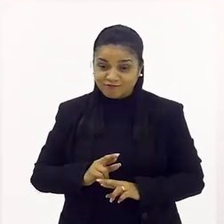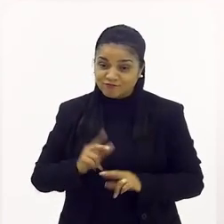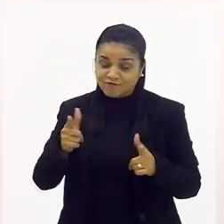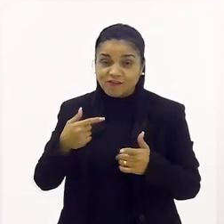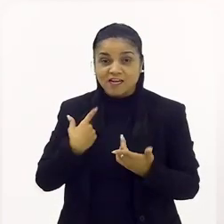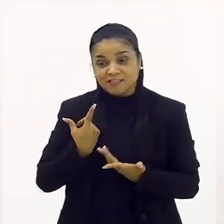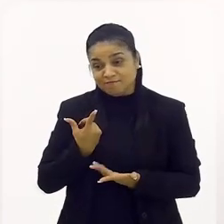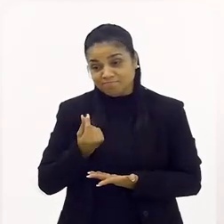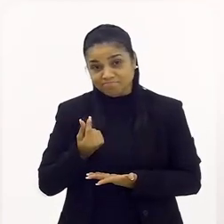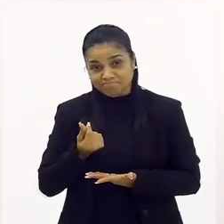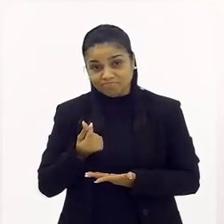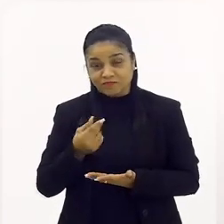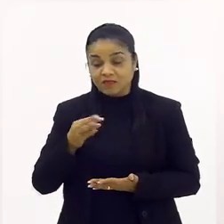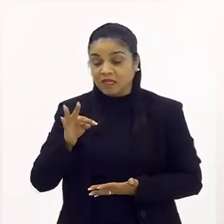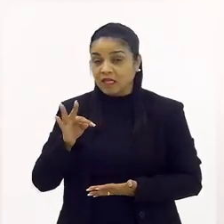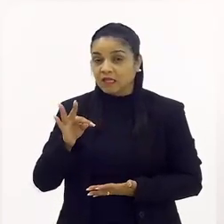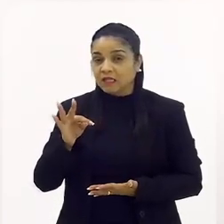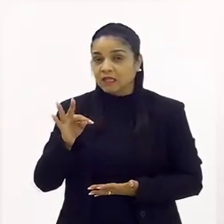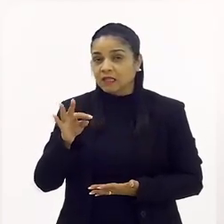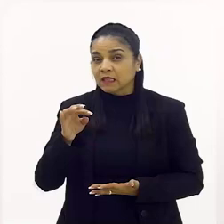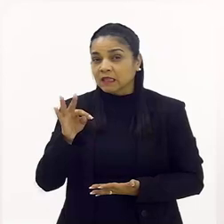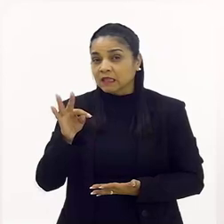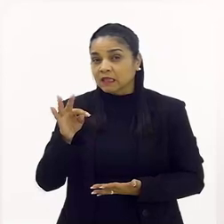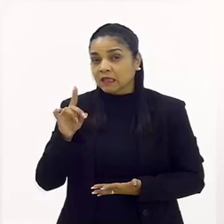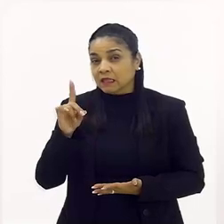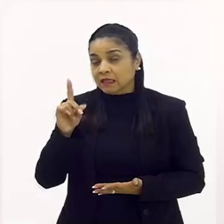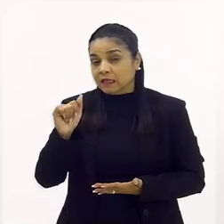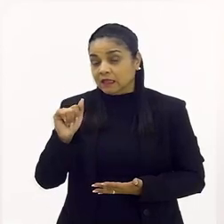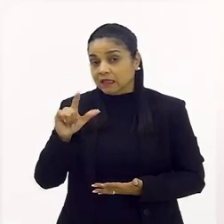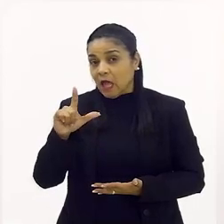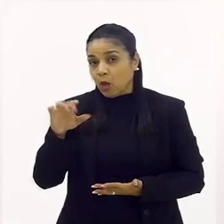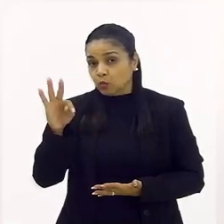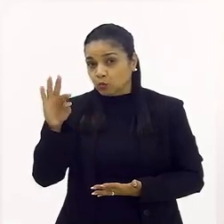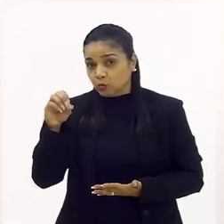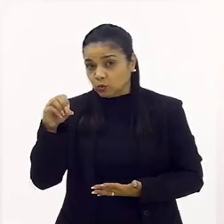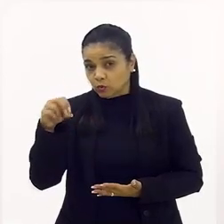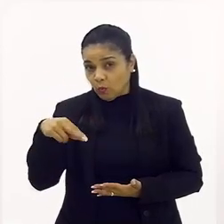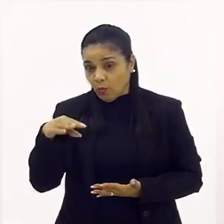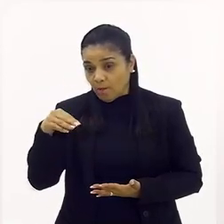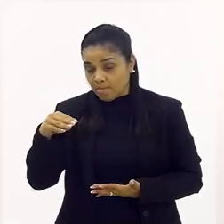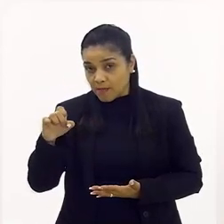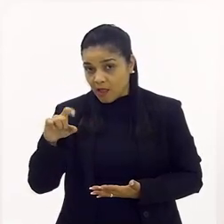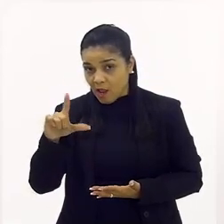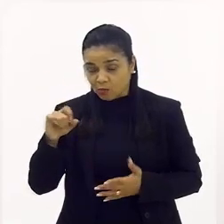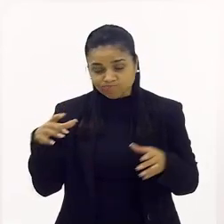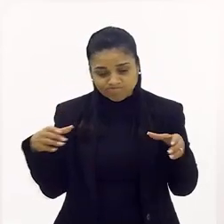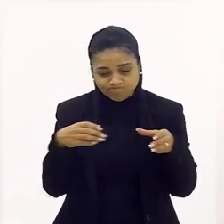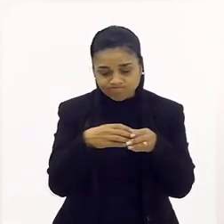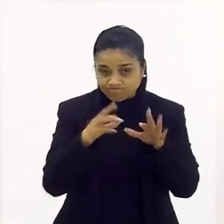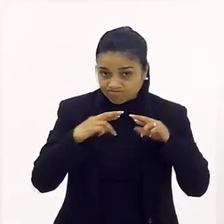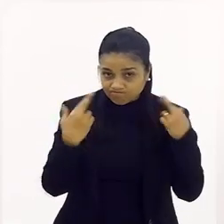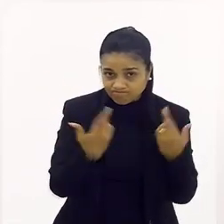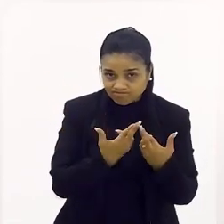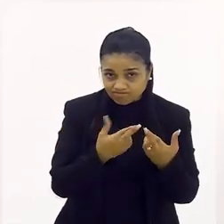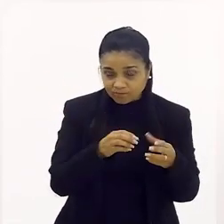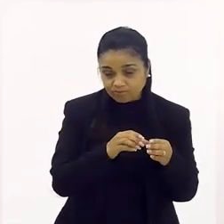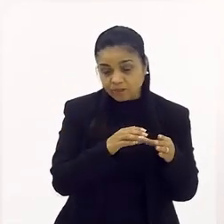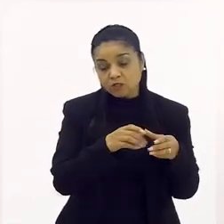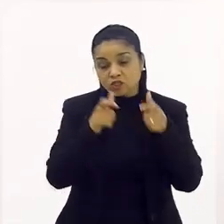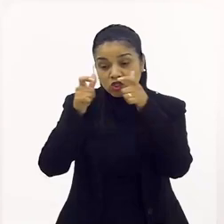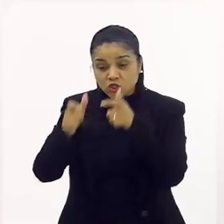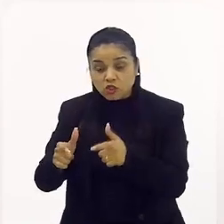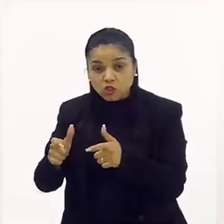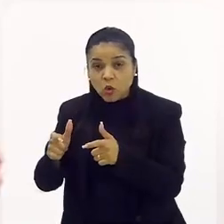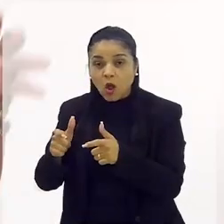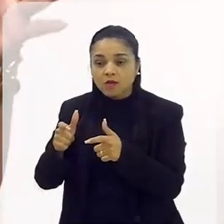financeiras, o Dalton Mello estava até falando sobre isso, você reúne o grupo que vai gravar, escolhe a sua